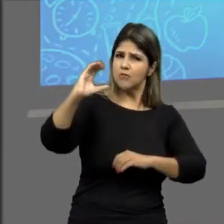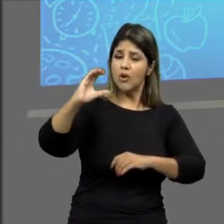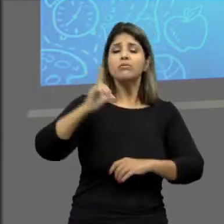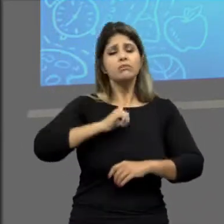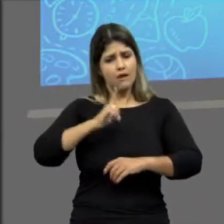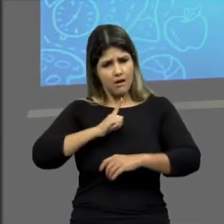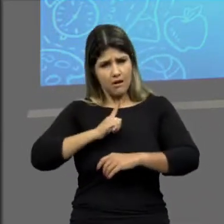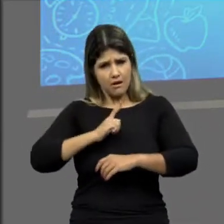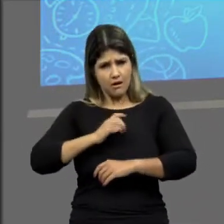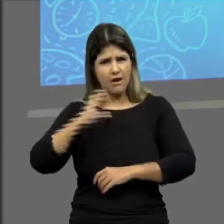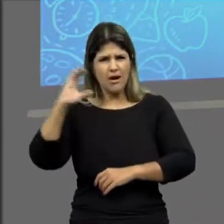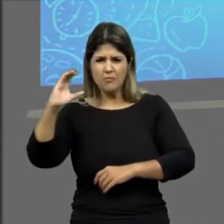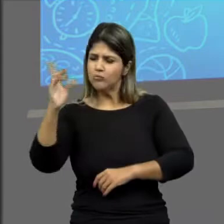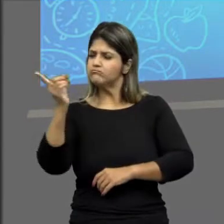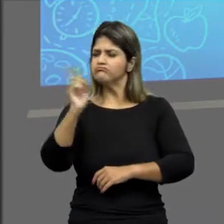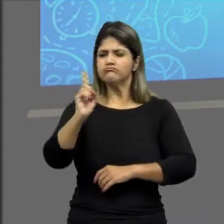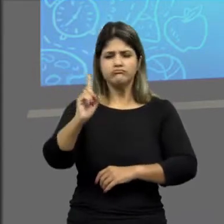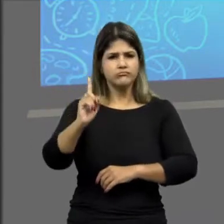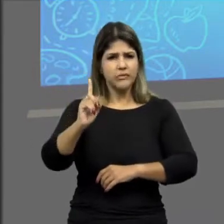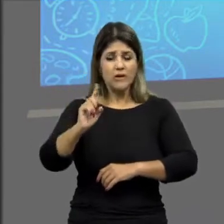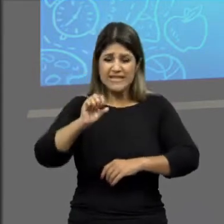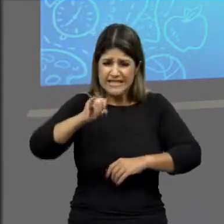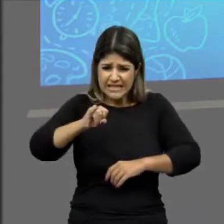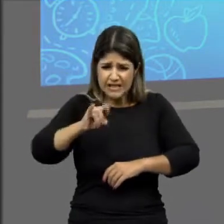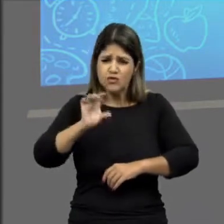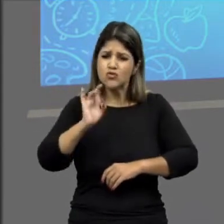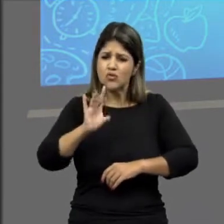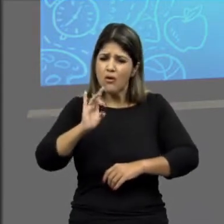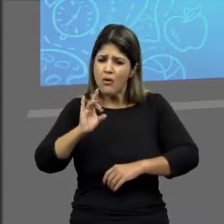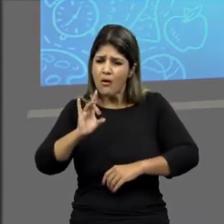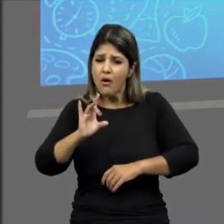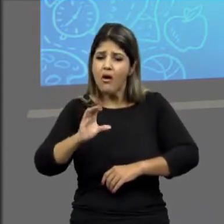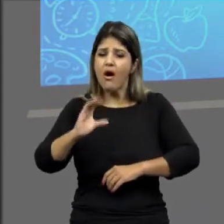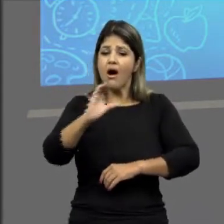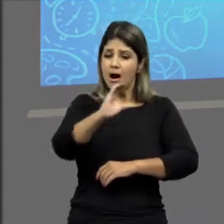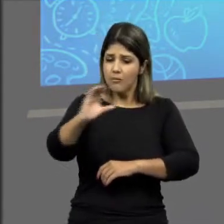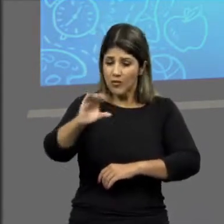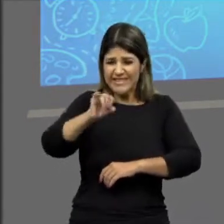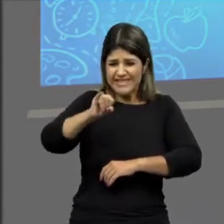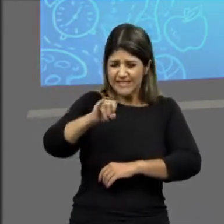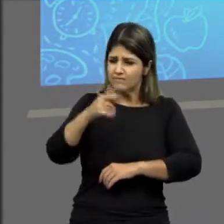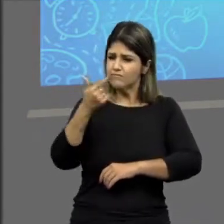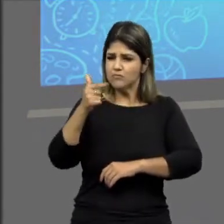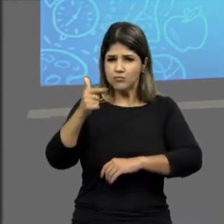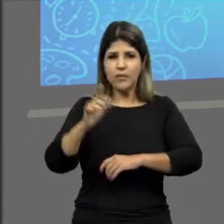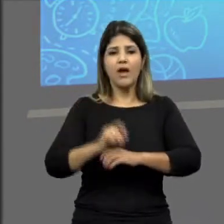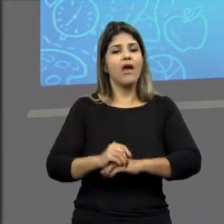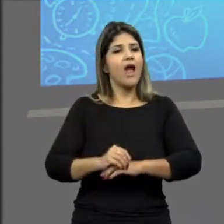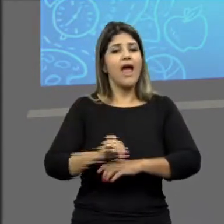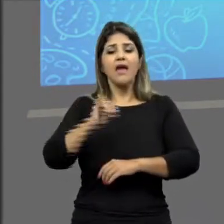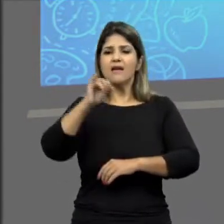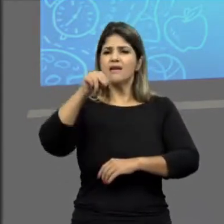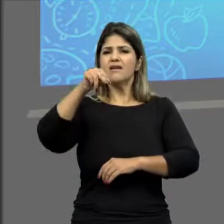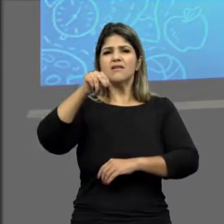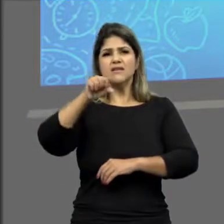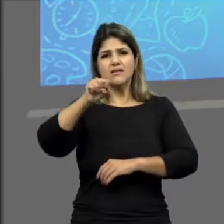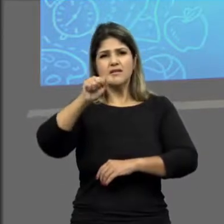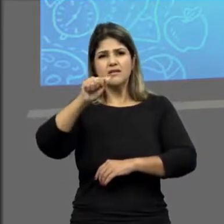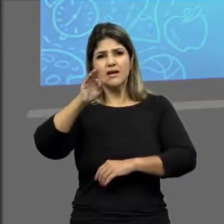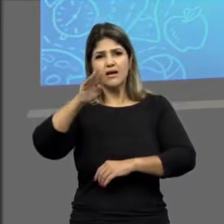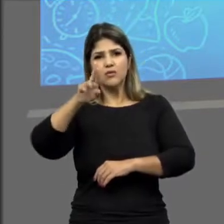acontecendo entre carbonos? Não. Se ela não acontece entre carbonos, então eu não posso classificar essa cadeia como cadeia